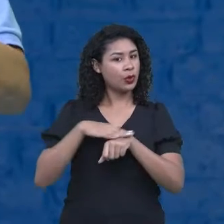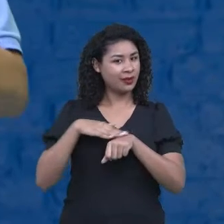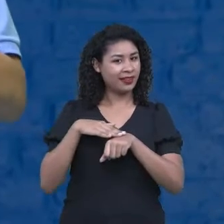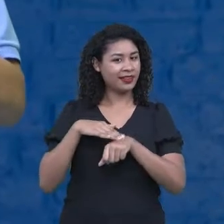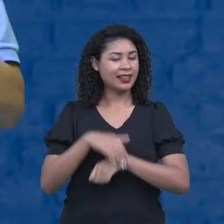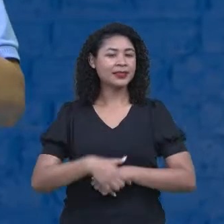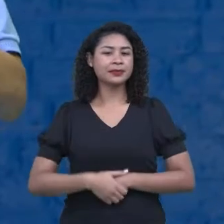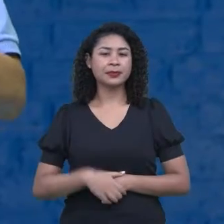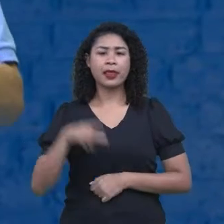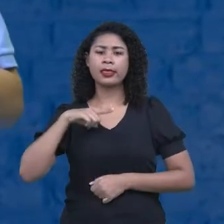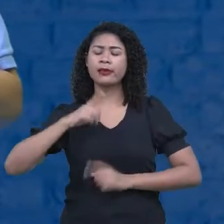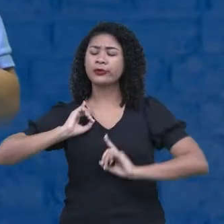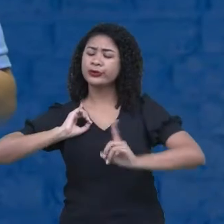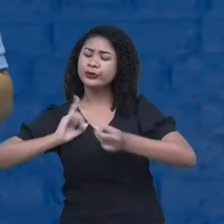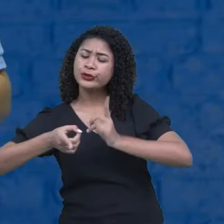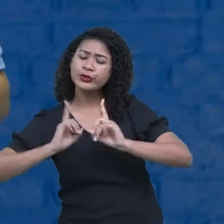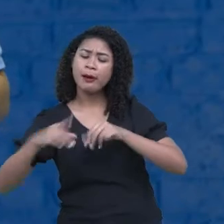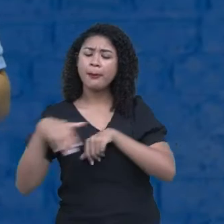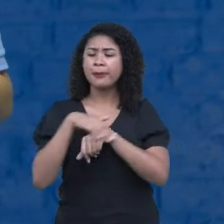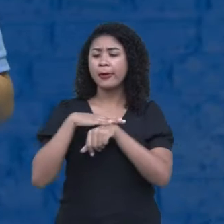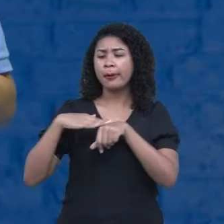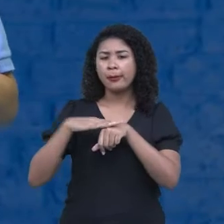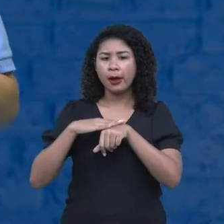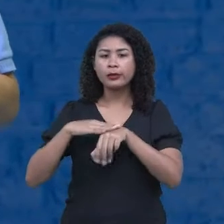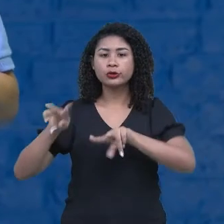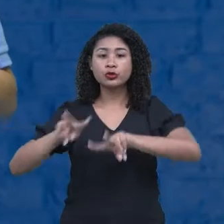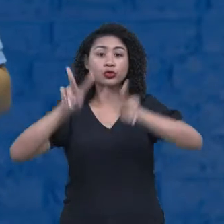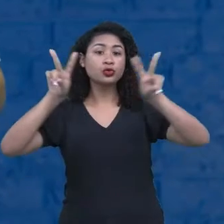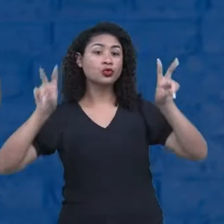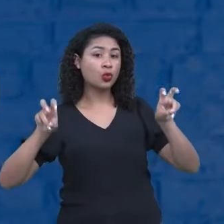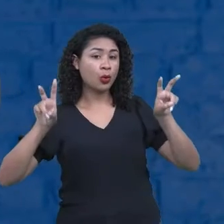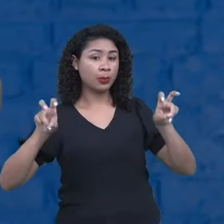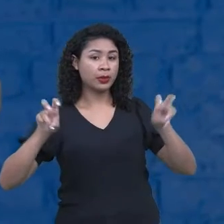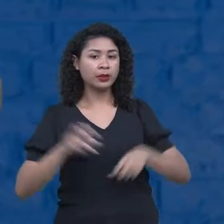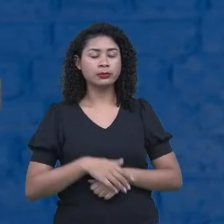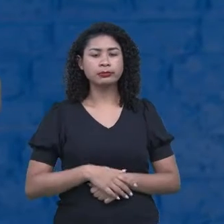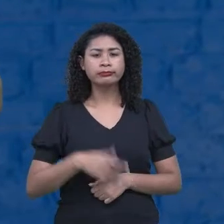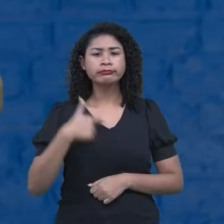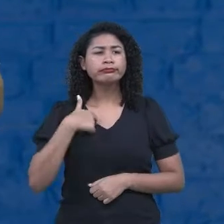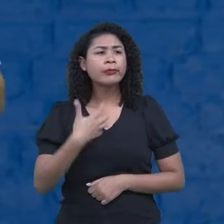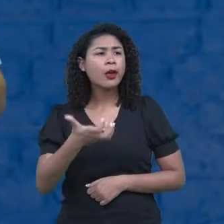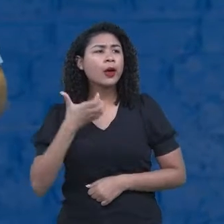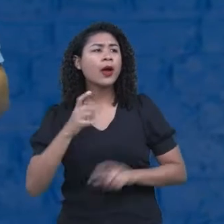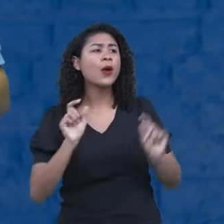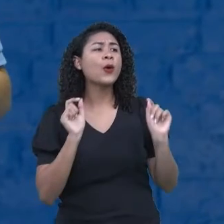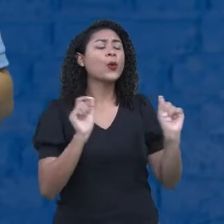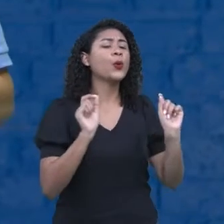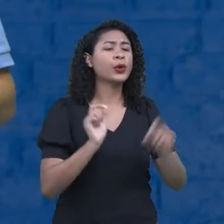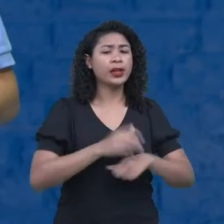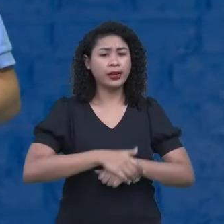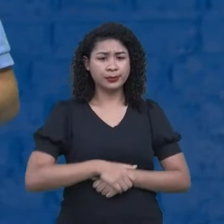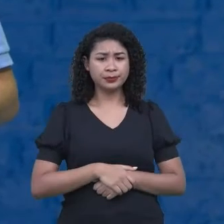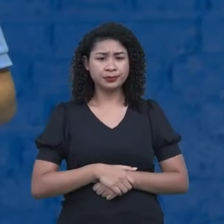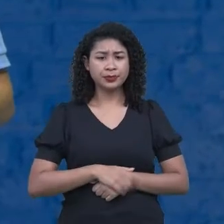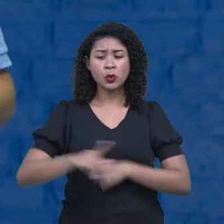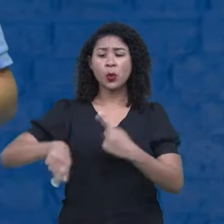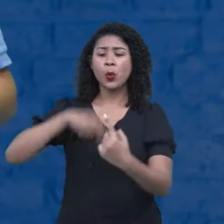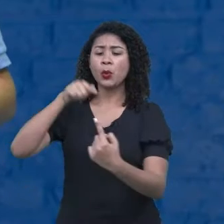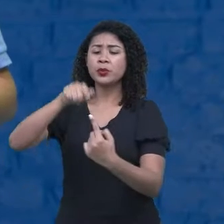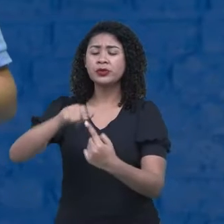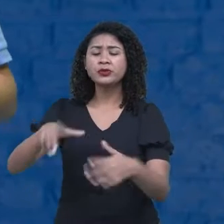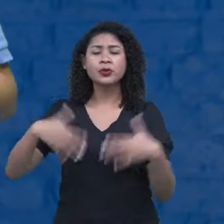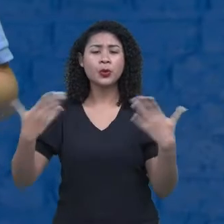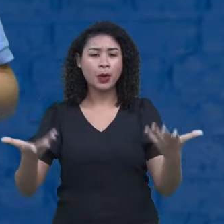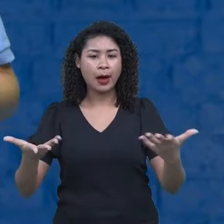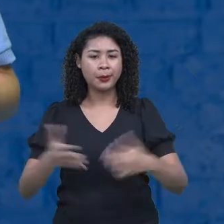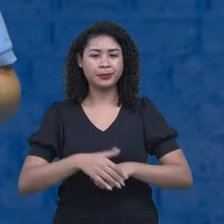Tivemos um diálogo, onde colocamos um questionamento. O que eu quero? Como eu quero? E aí, a partir da nossa conversa,